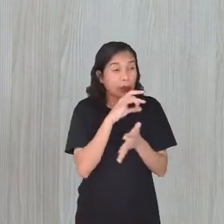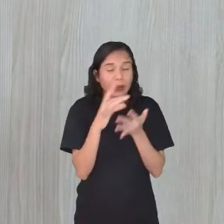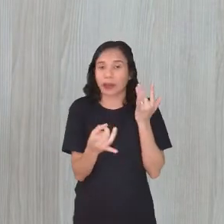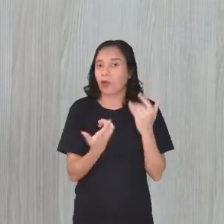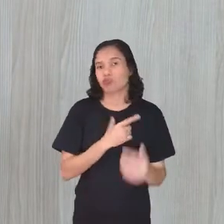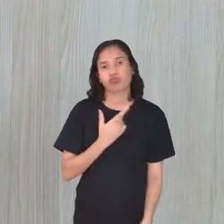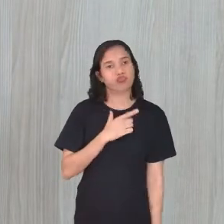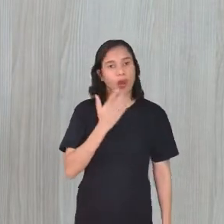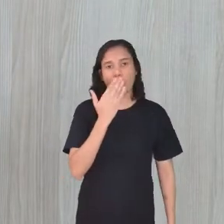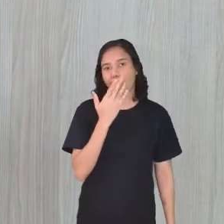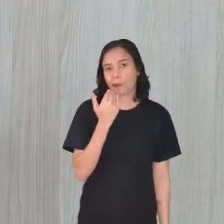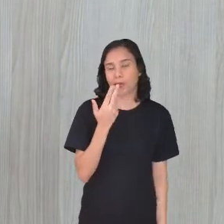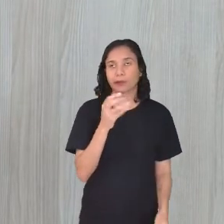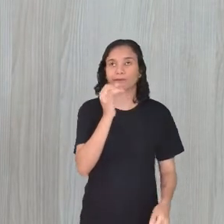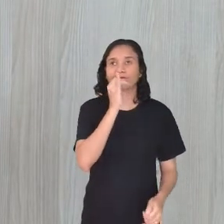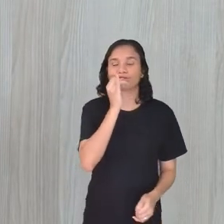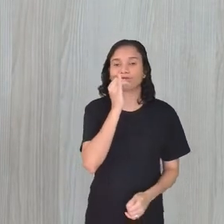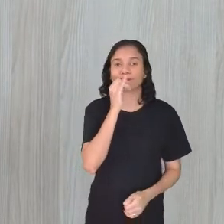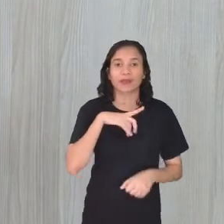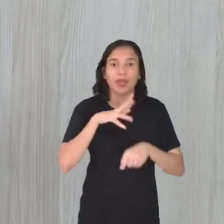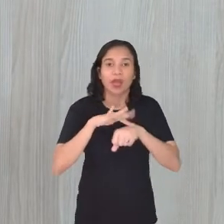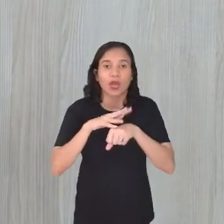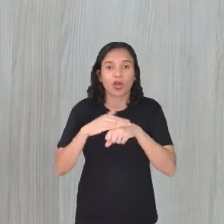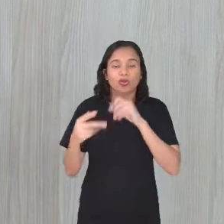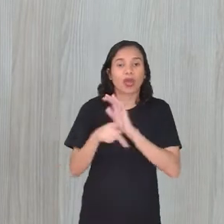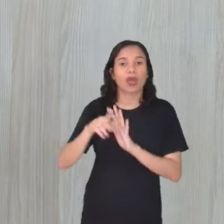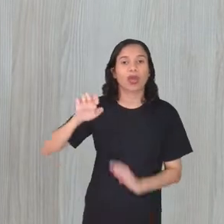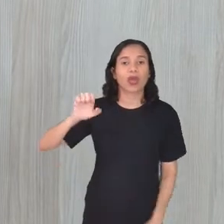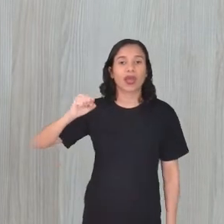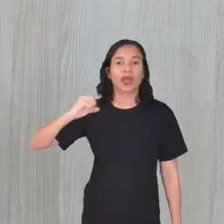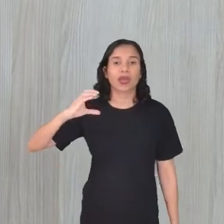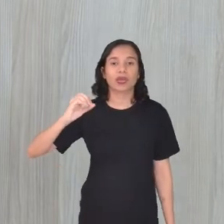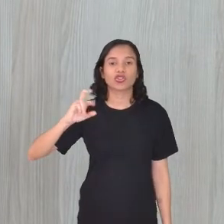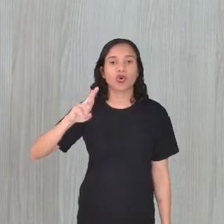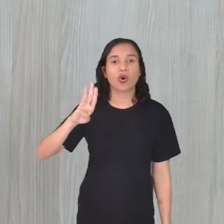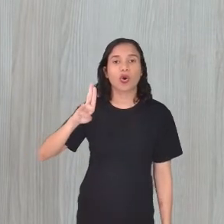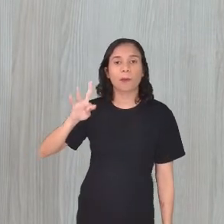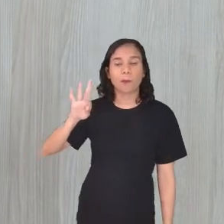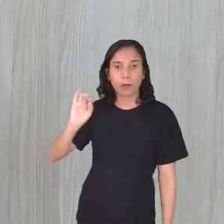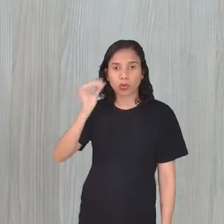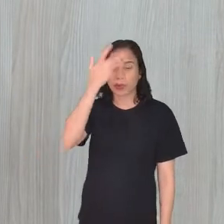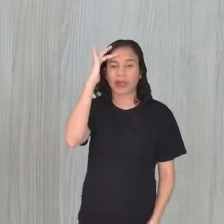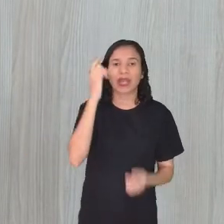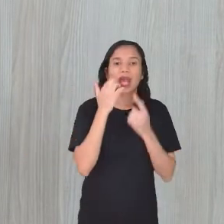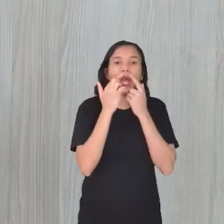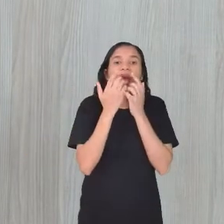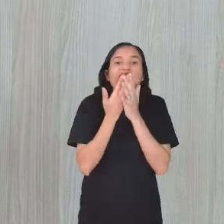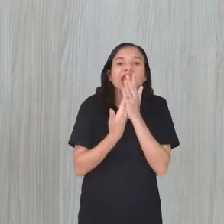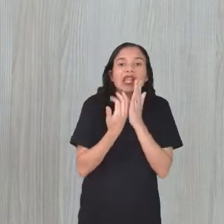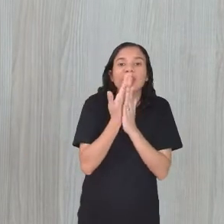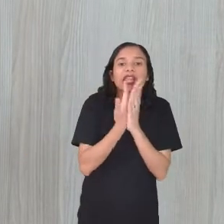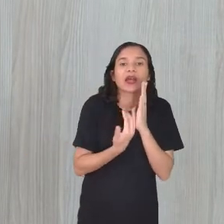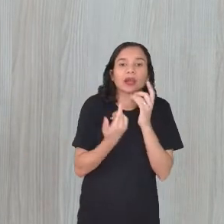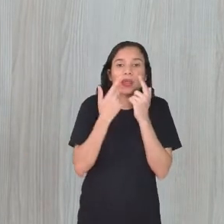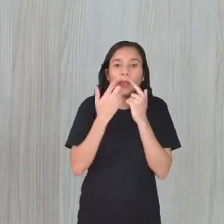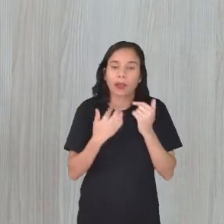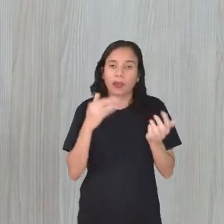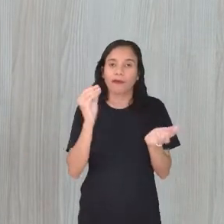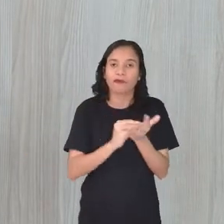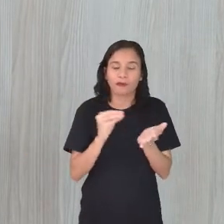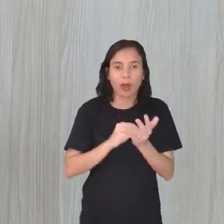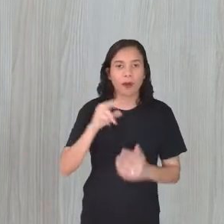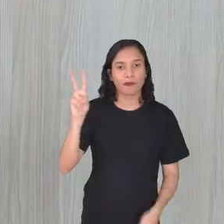alimentavam bem. Então, por exemplo, doenças como escorbuto, né? Que dá na gengiva, sabe? A fica sangrando a gengiva por conta da falta de vitamina C.